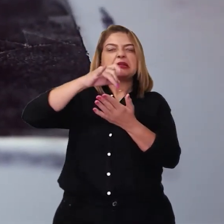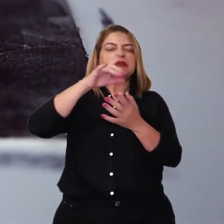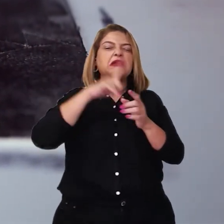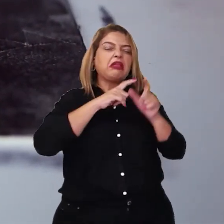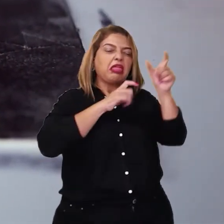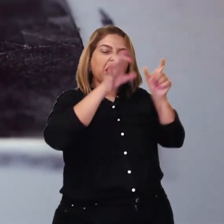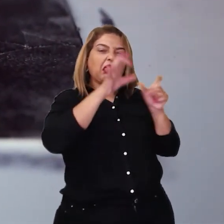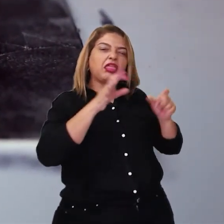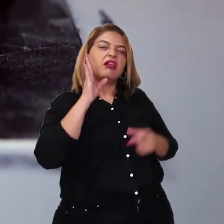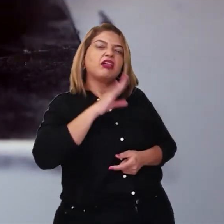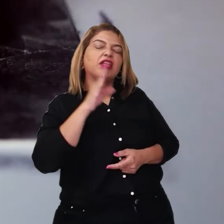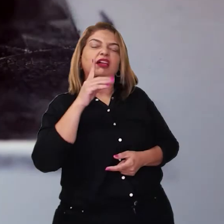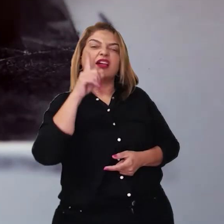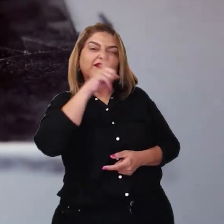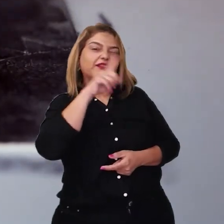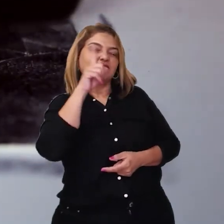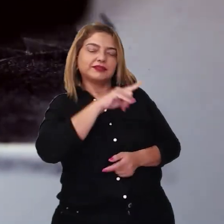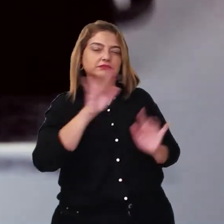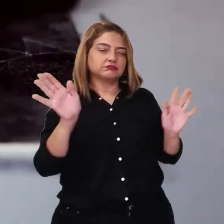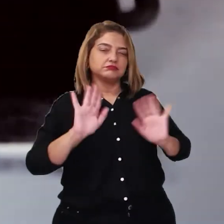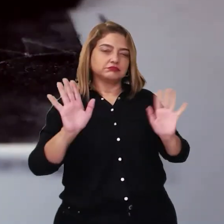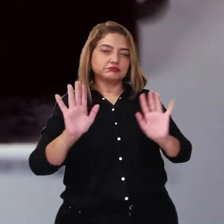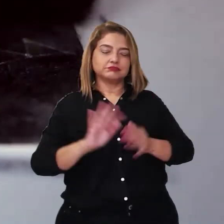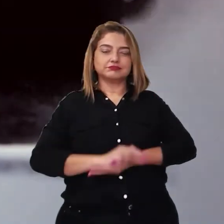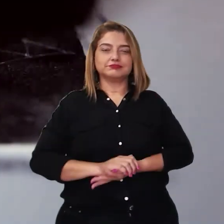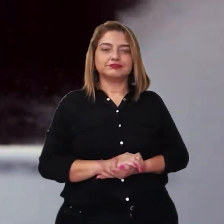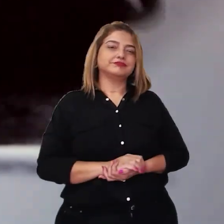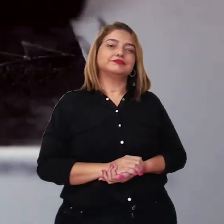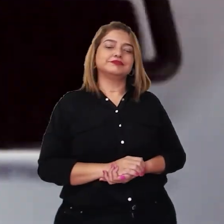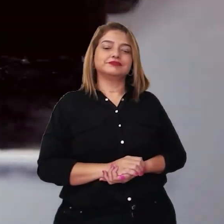manchadinho quando você passar. Hum, tá bom.